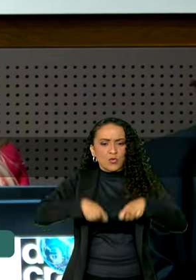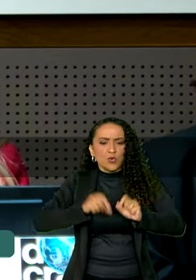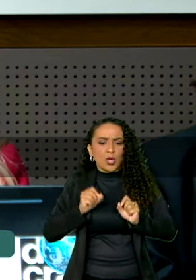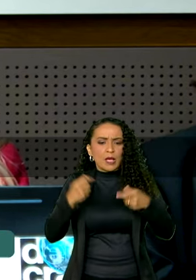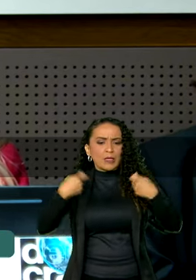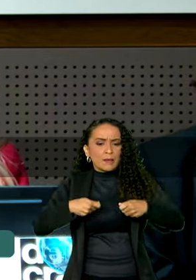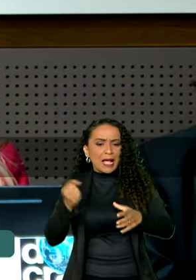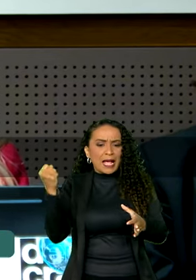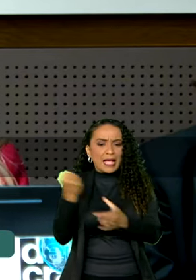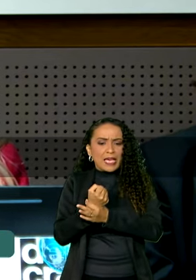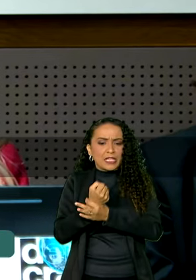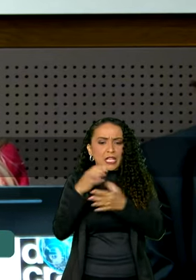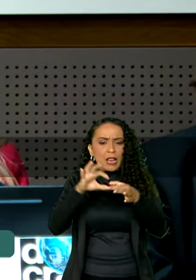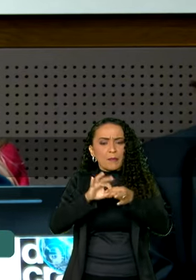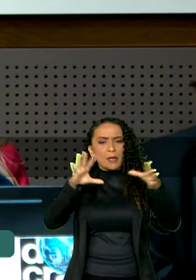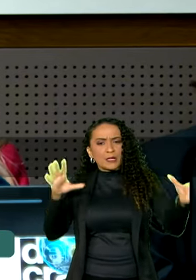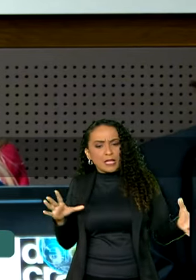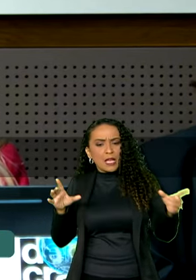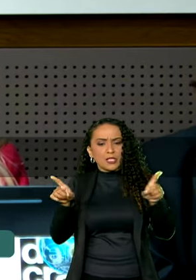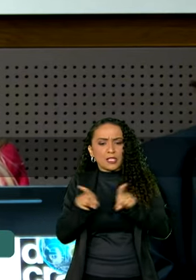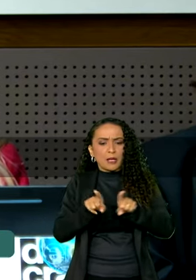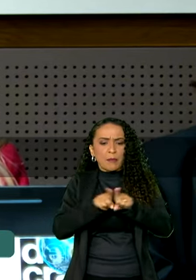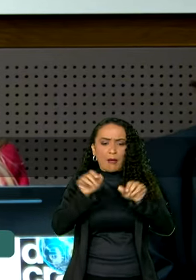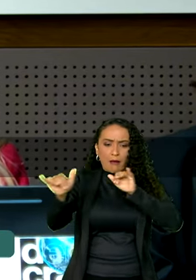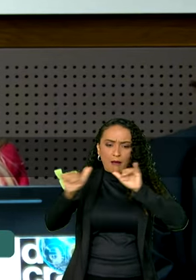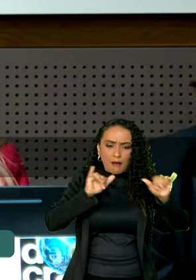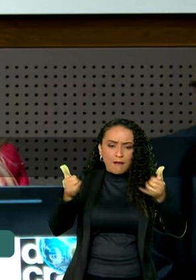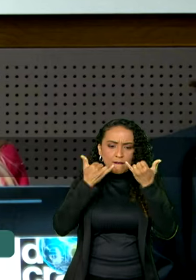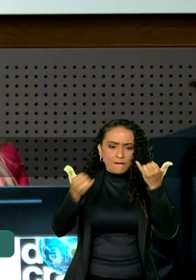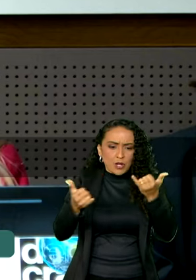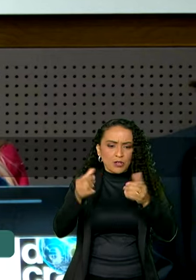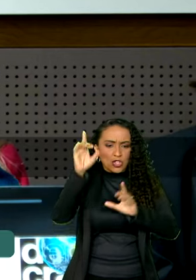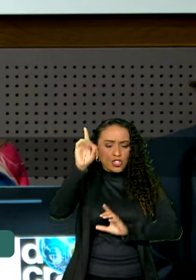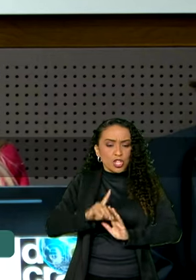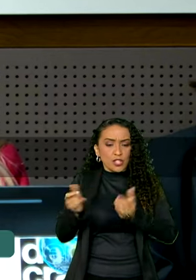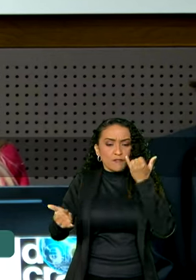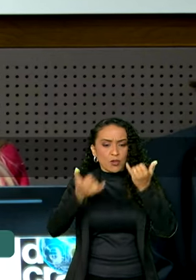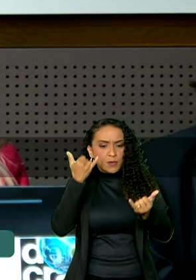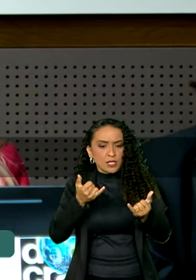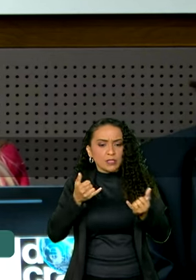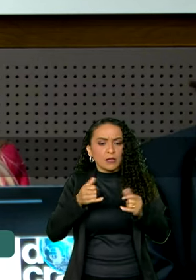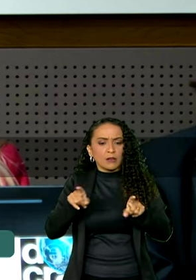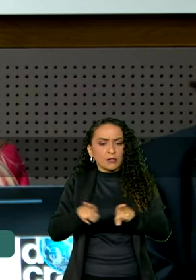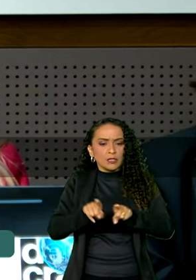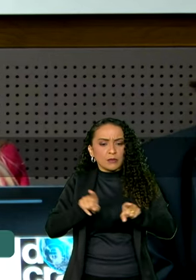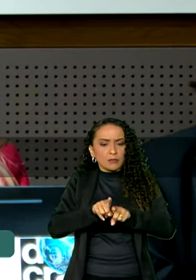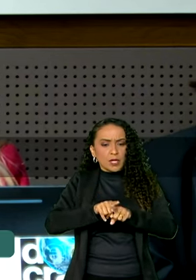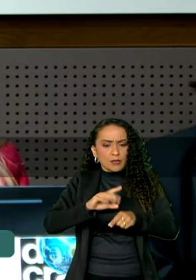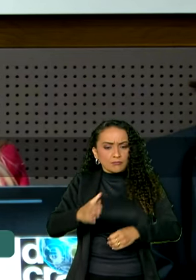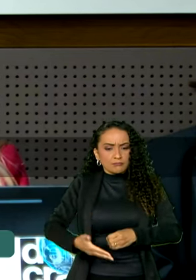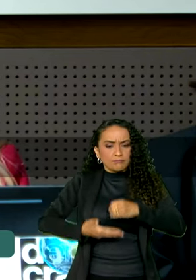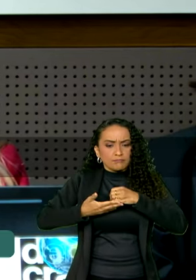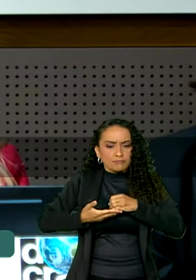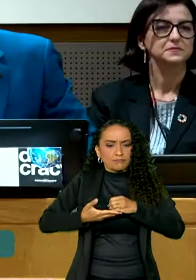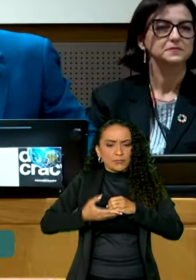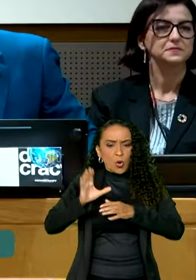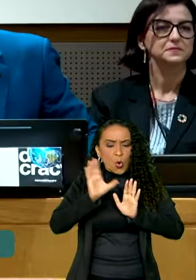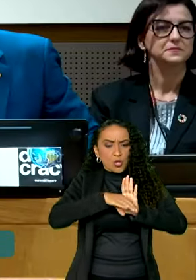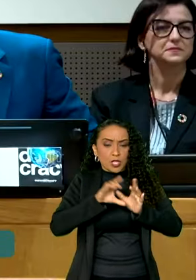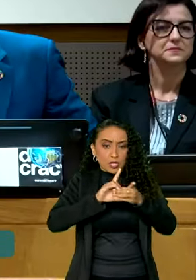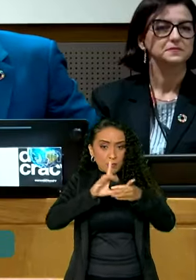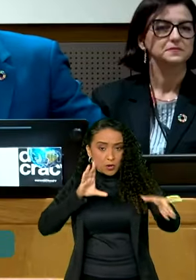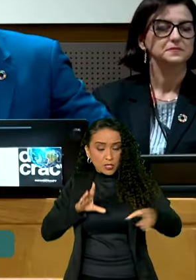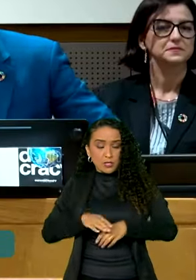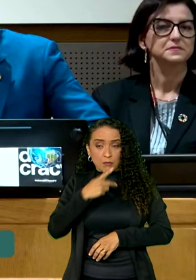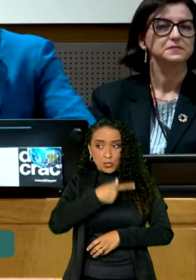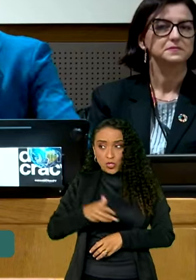devemos garantir a liberdade de prensa, o direito à informação veraz, consustanciales ao conceito mesmo da democracia. Para o